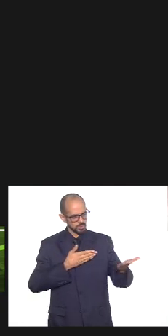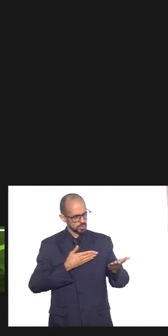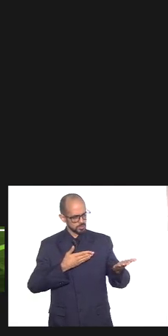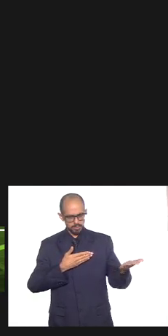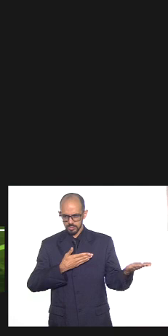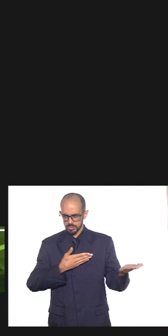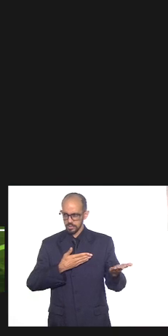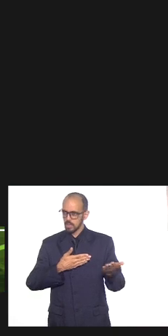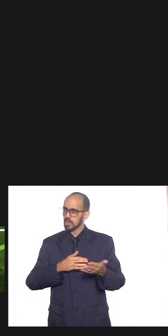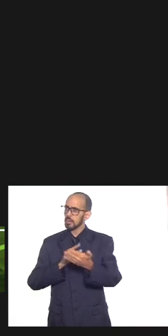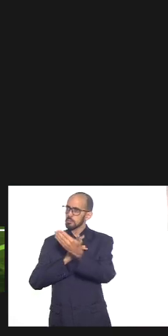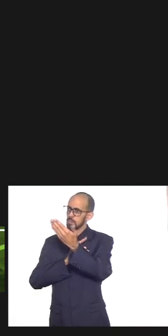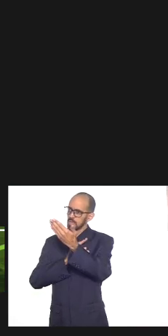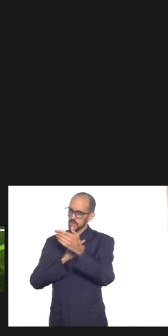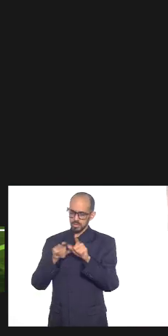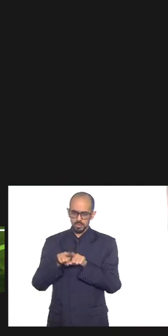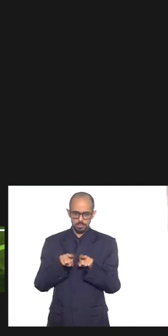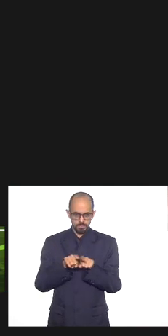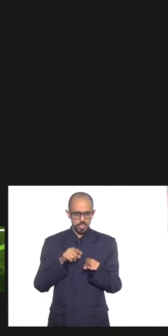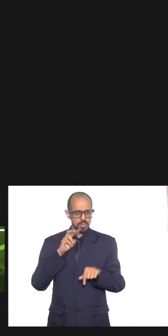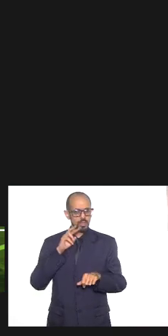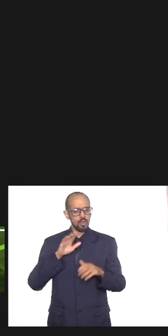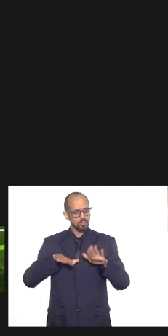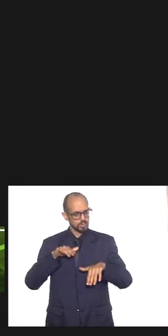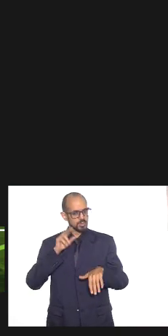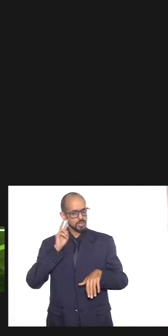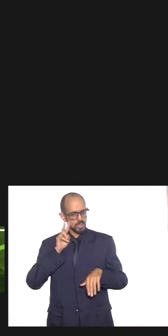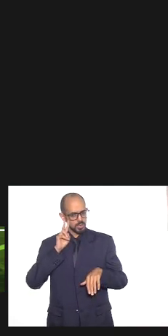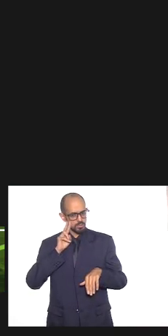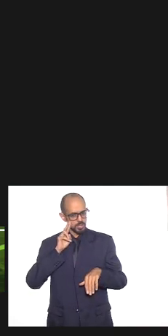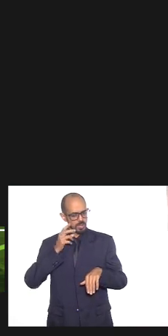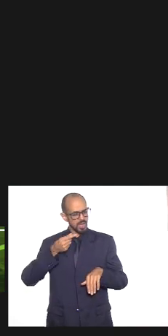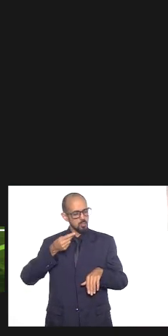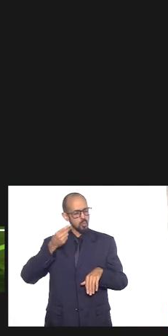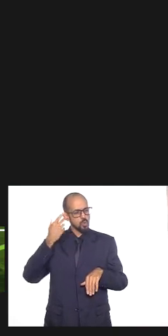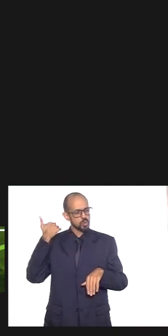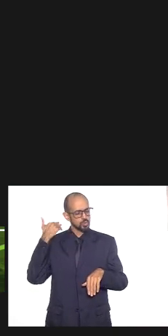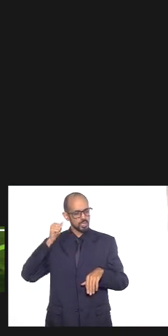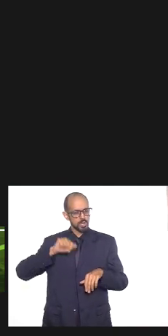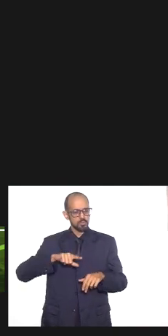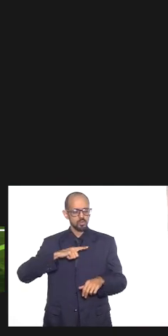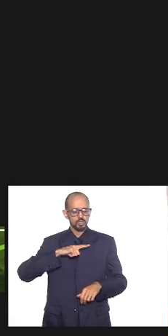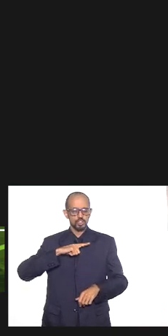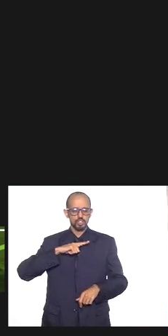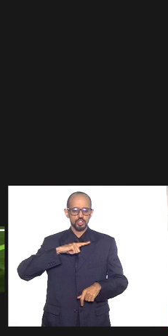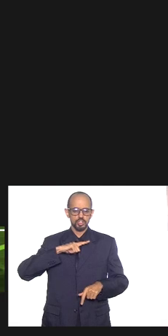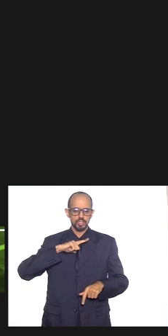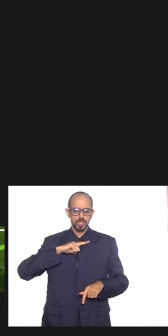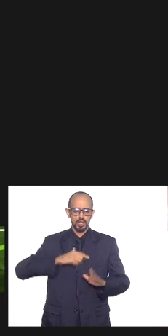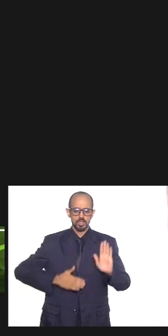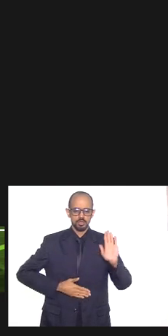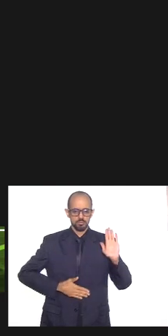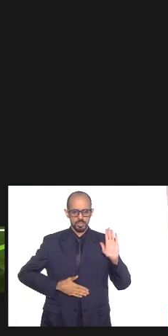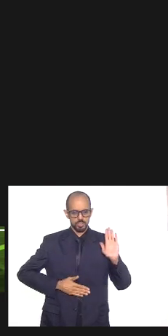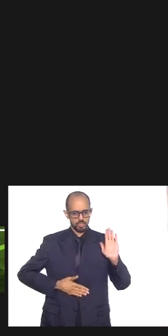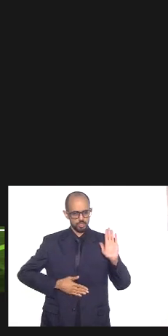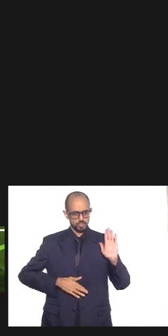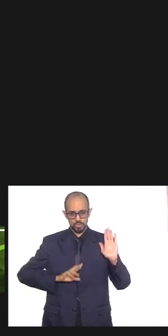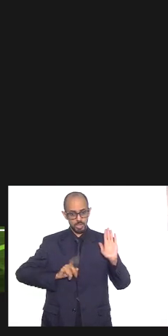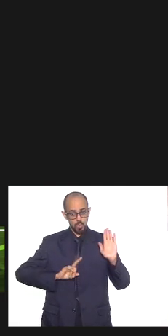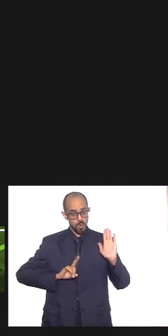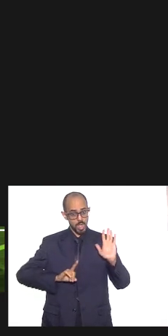embora ela seja muito mais jovem do que eu há muitos anos haviam aqueles bandidos que não eram